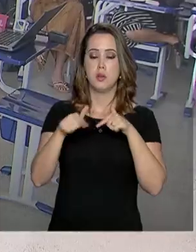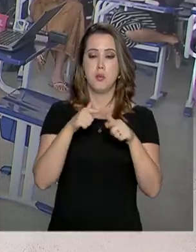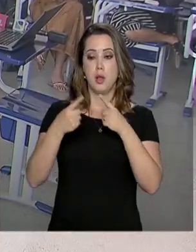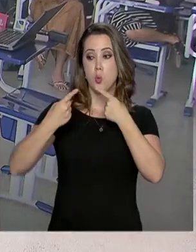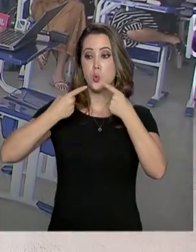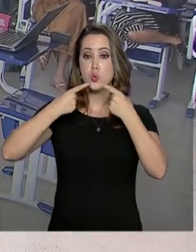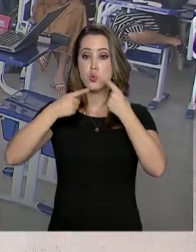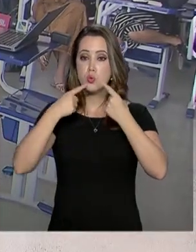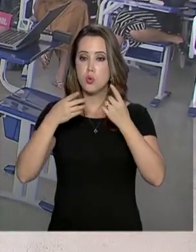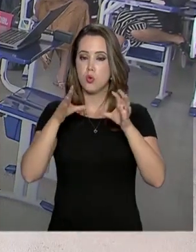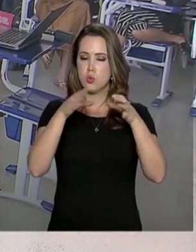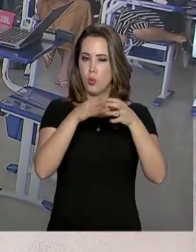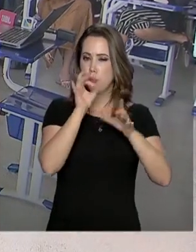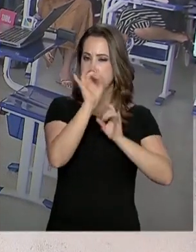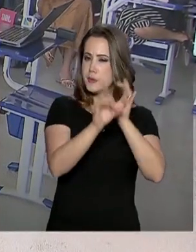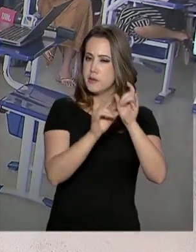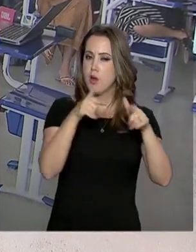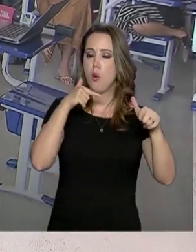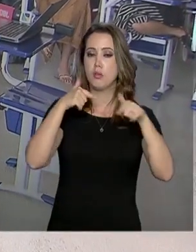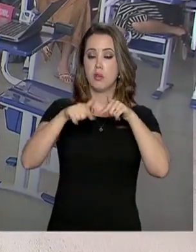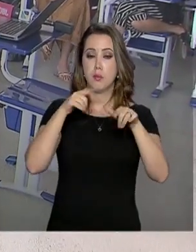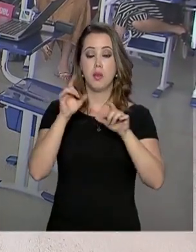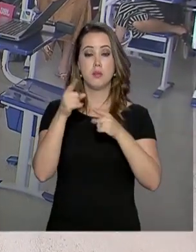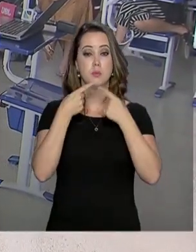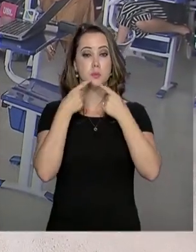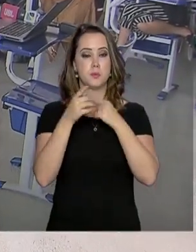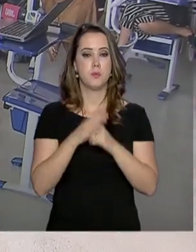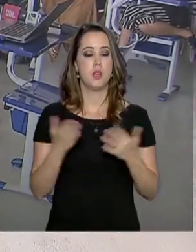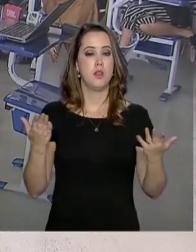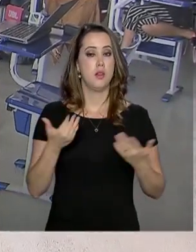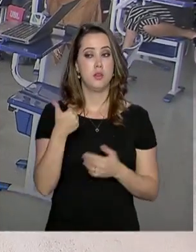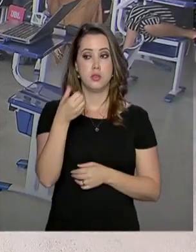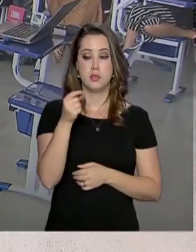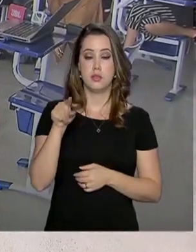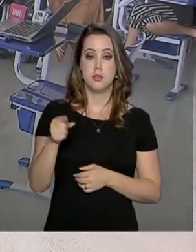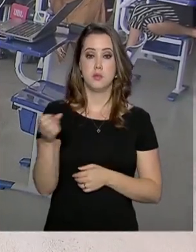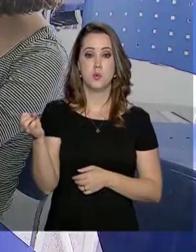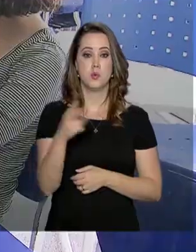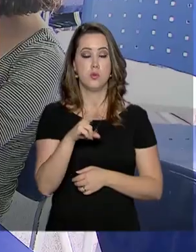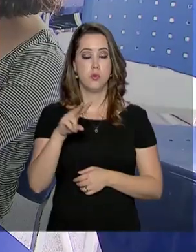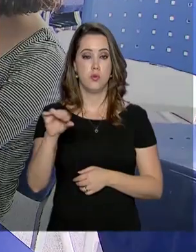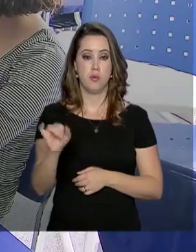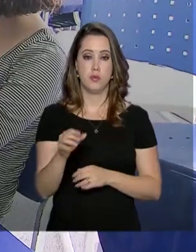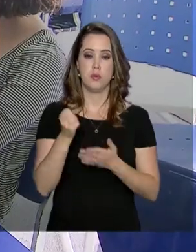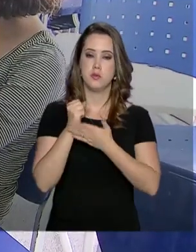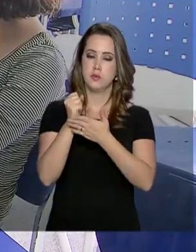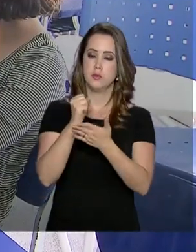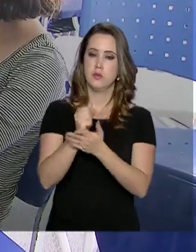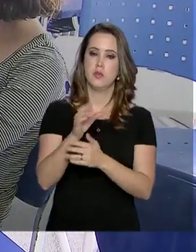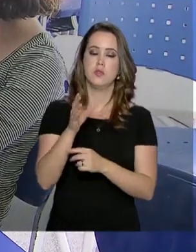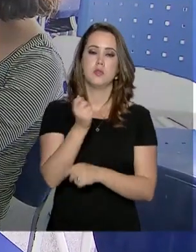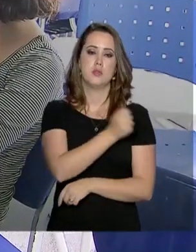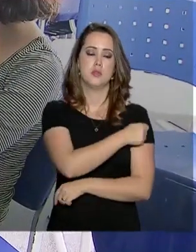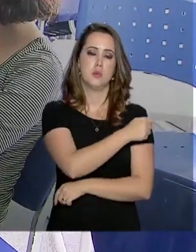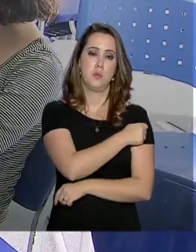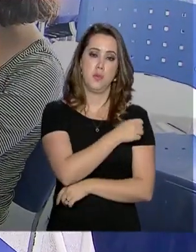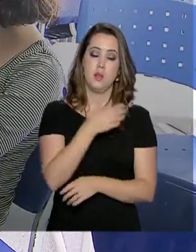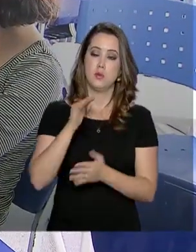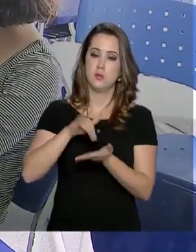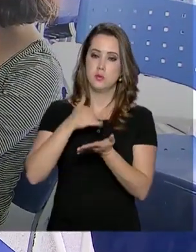debates. E agora, 16 mil novas vagas do Idioma Sem Fronteiras serão ofertadas a alunos matriculados em